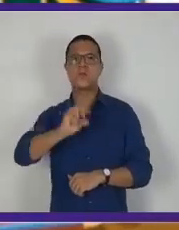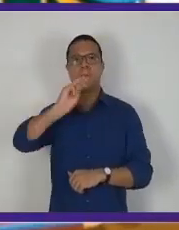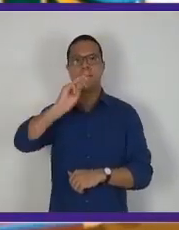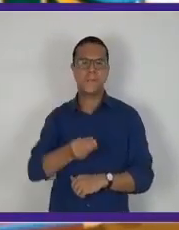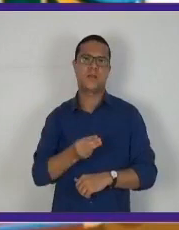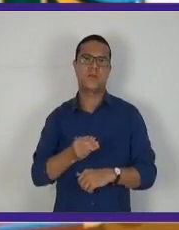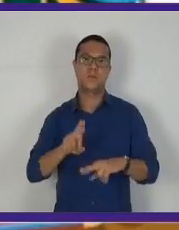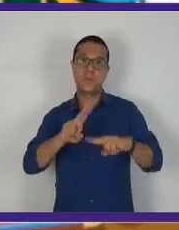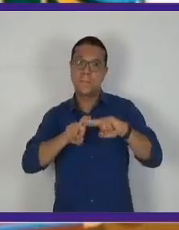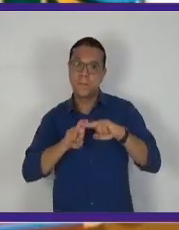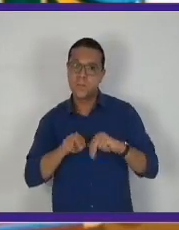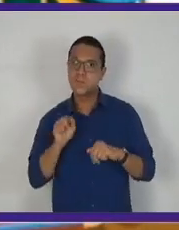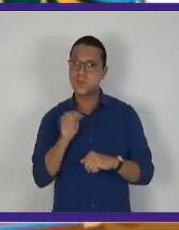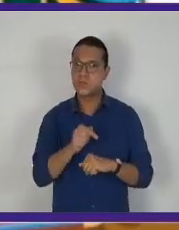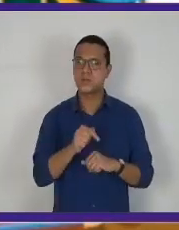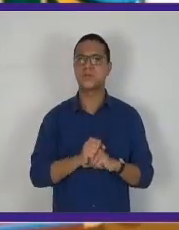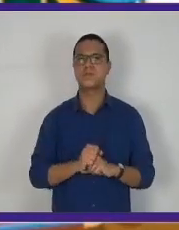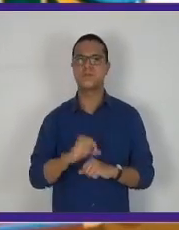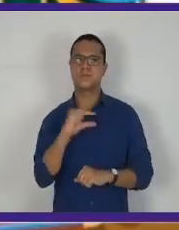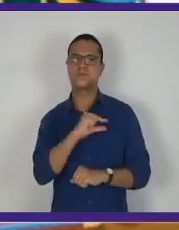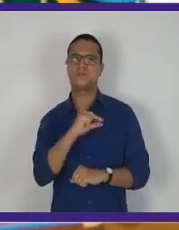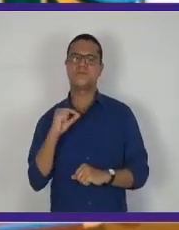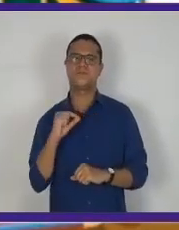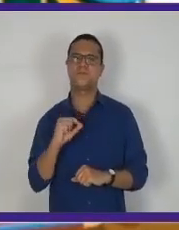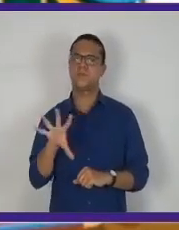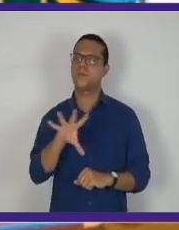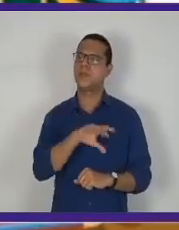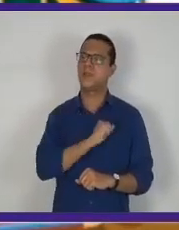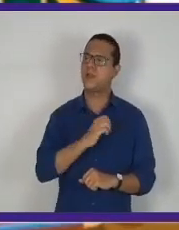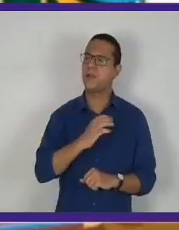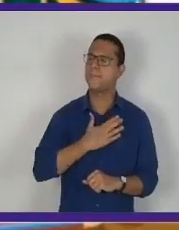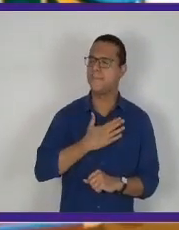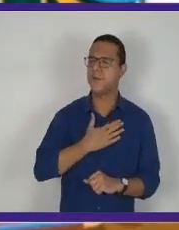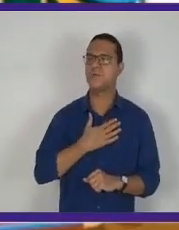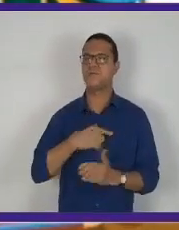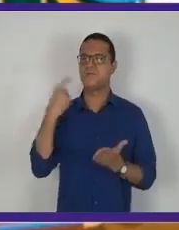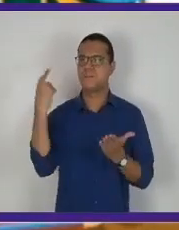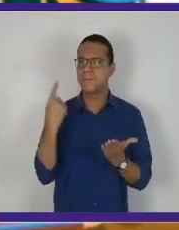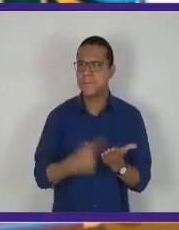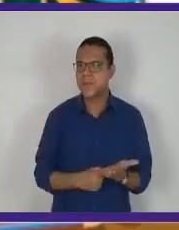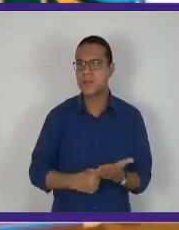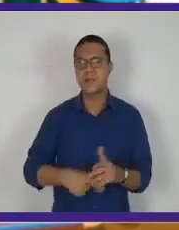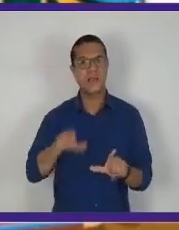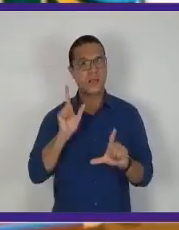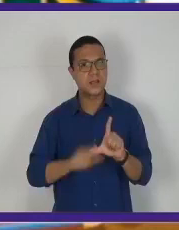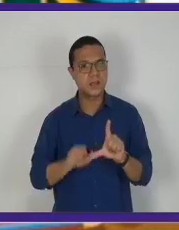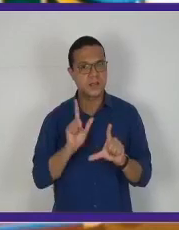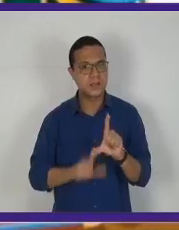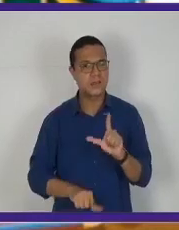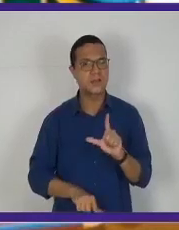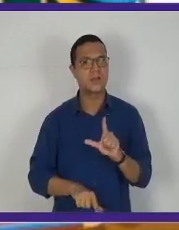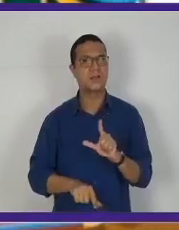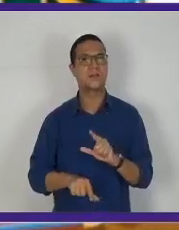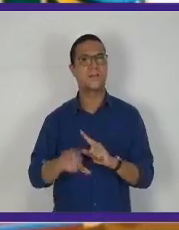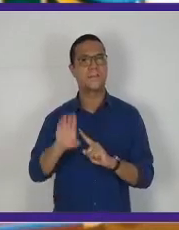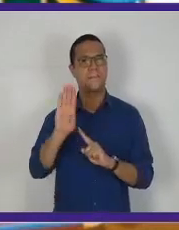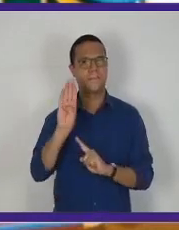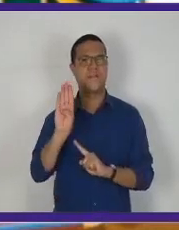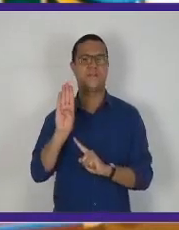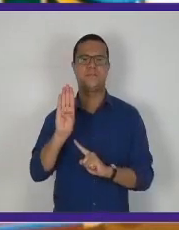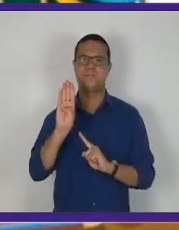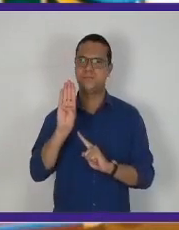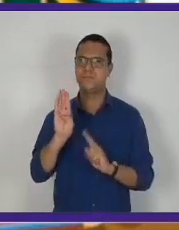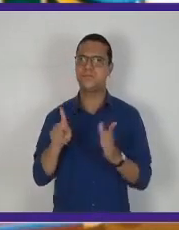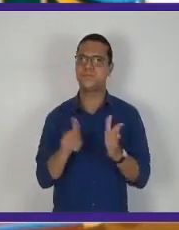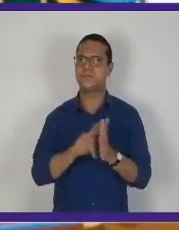14.000. Por isso, a alternativa que, meu amor, irá marcar é a letra B.